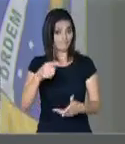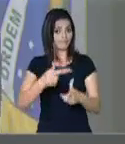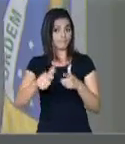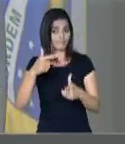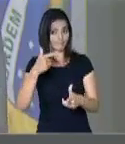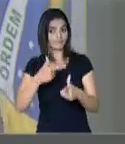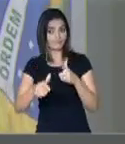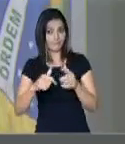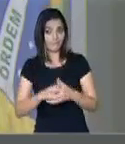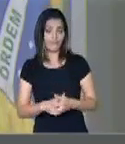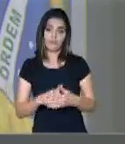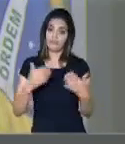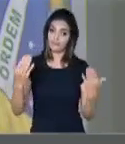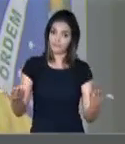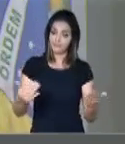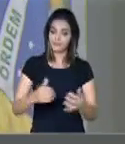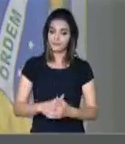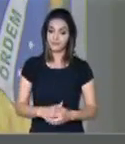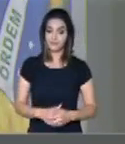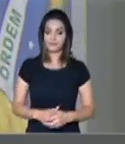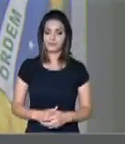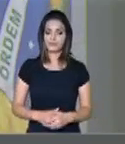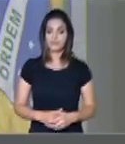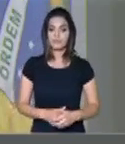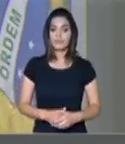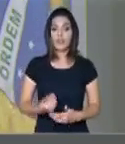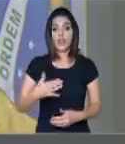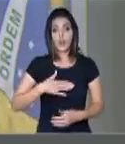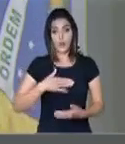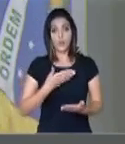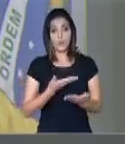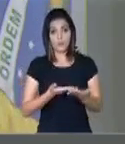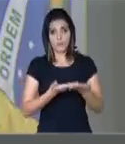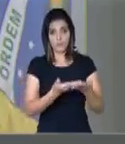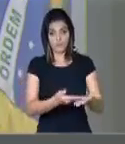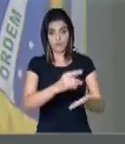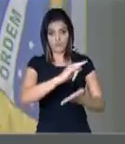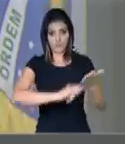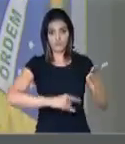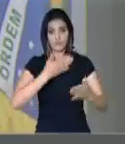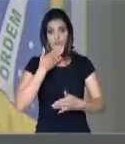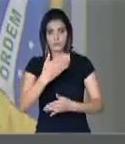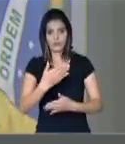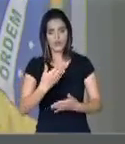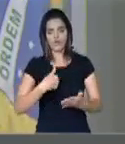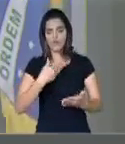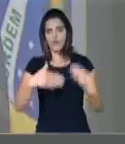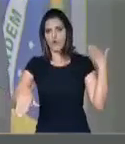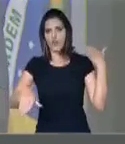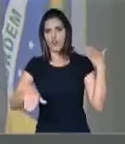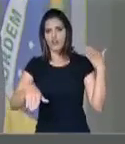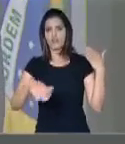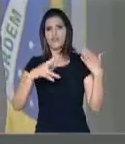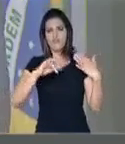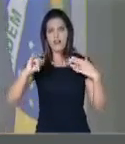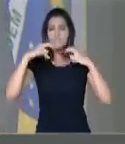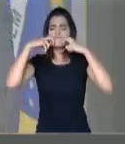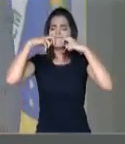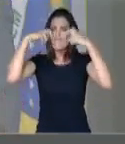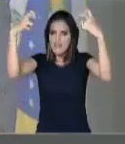é o problema, por isso, entramos com esse requerimento, de moção de repúdio, será uma